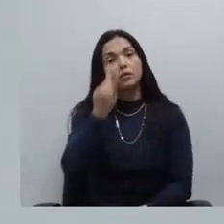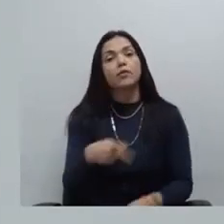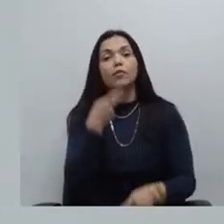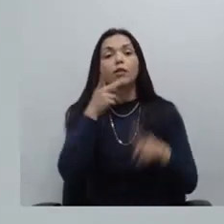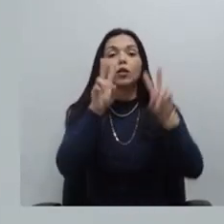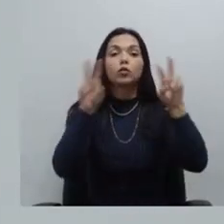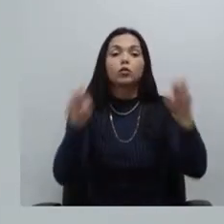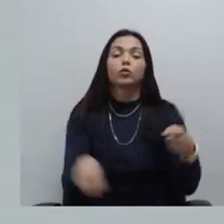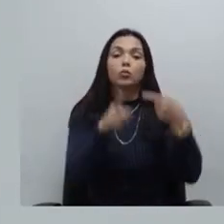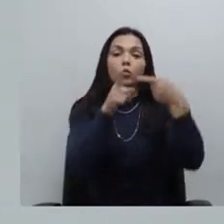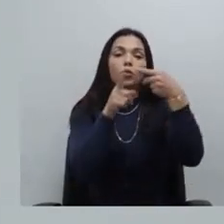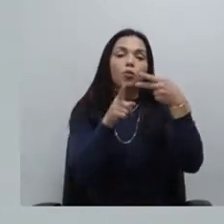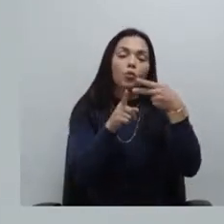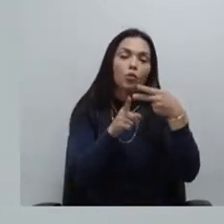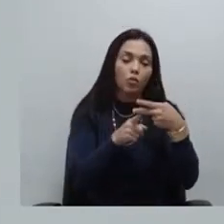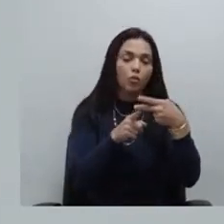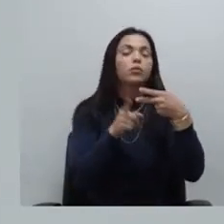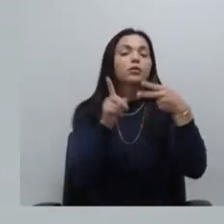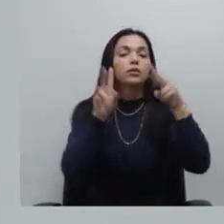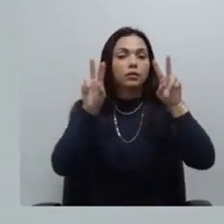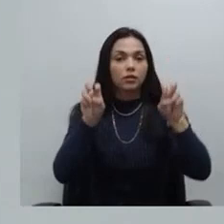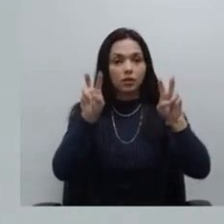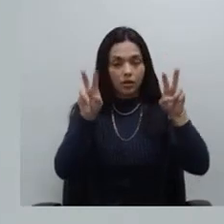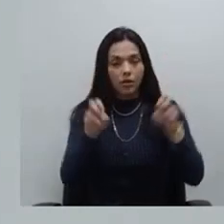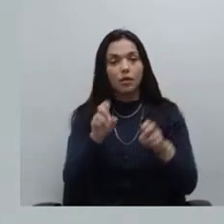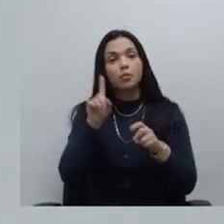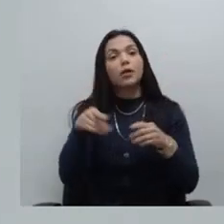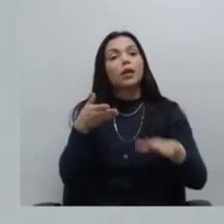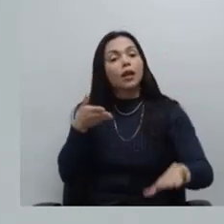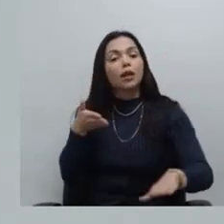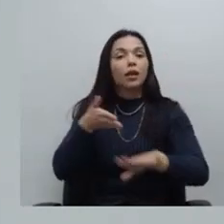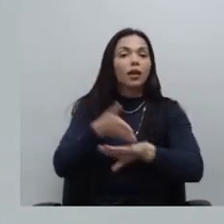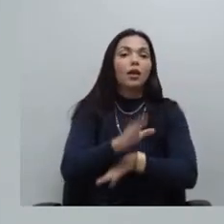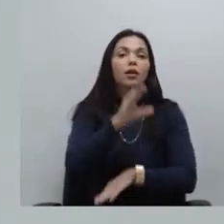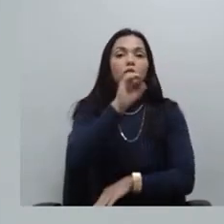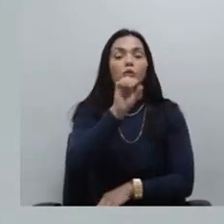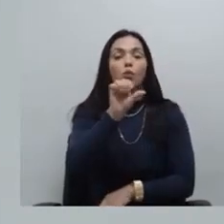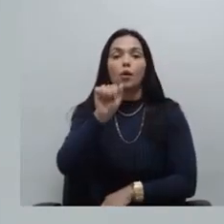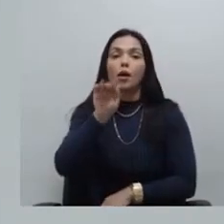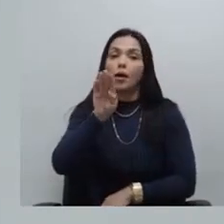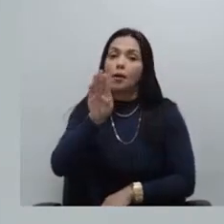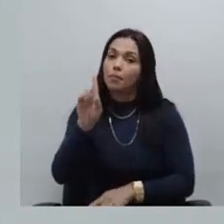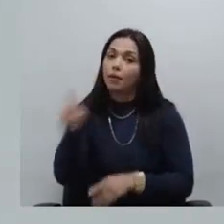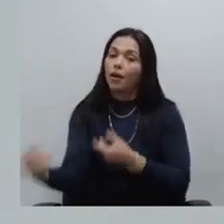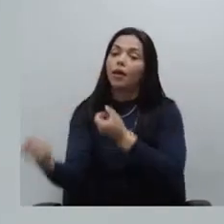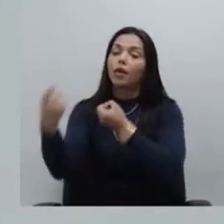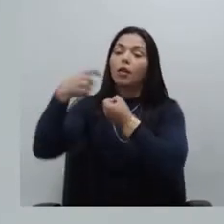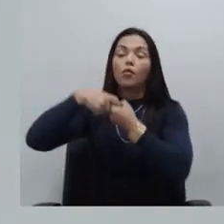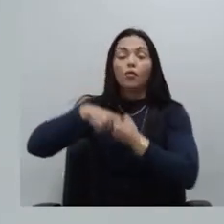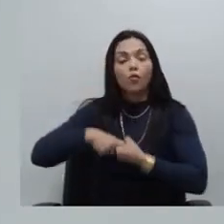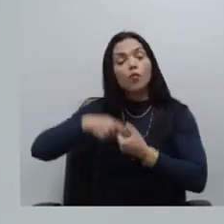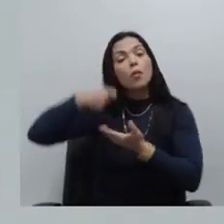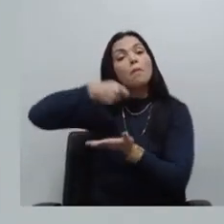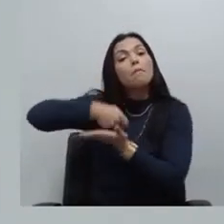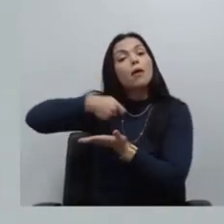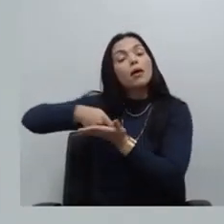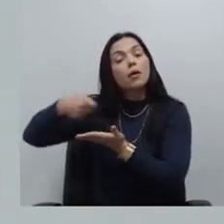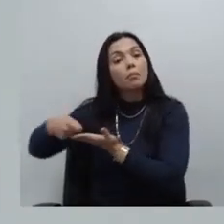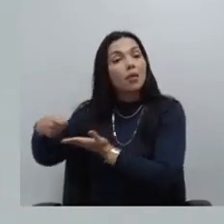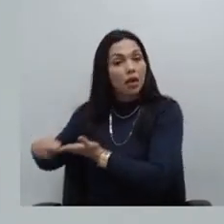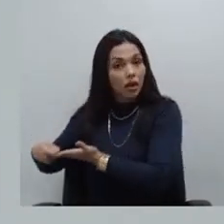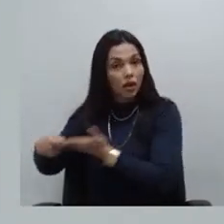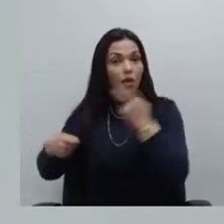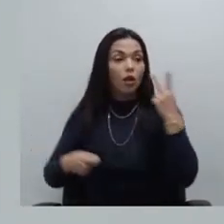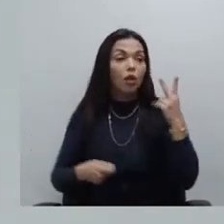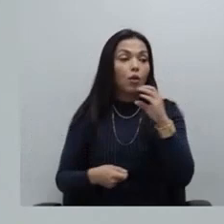um deles é autorização para ingresso de uma ação em face da Ordem dos Advogados do Brasil para devolução de anuidades entre 2007 e